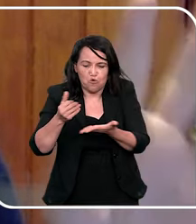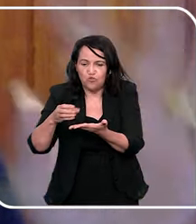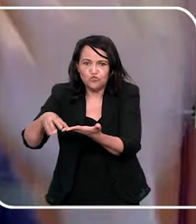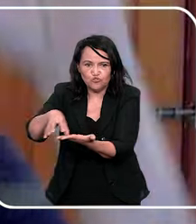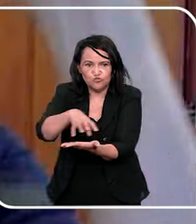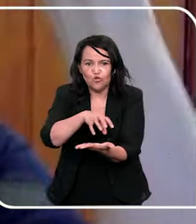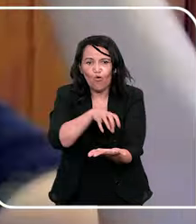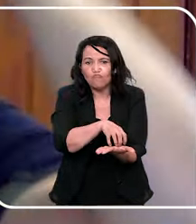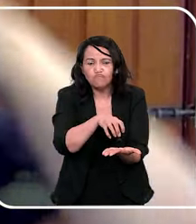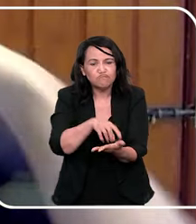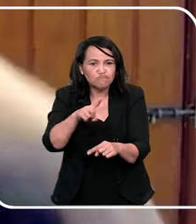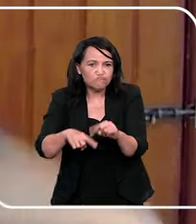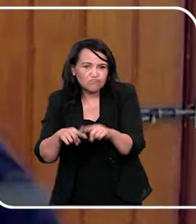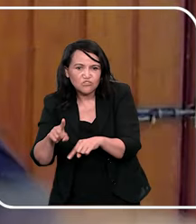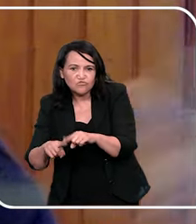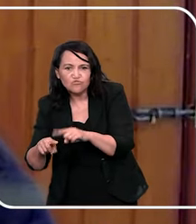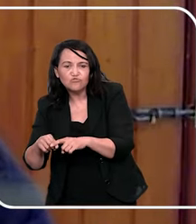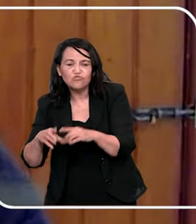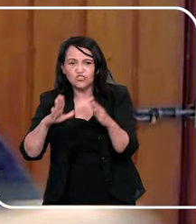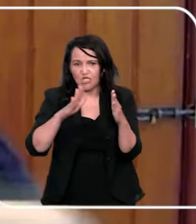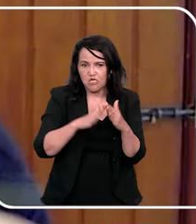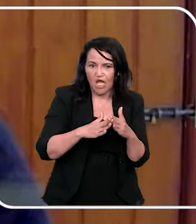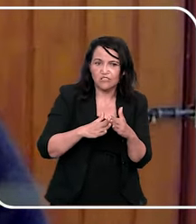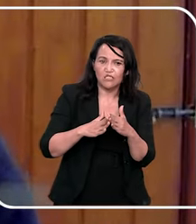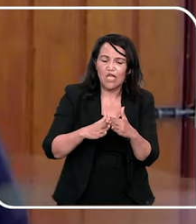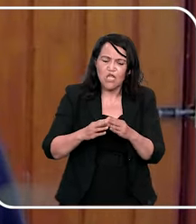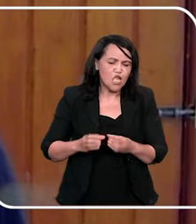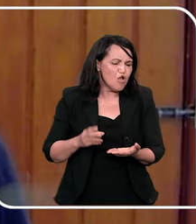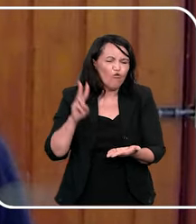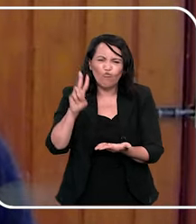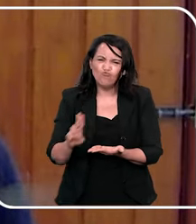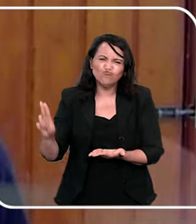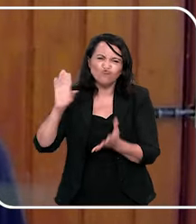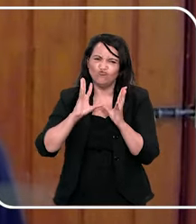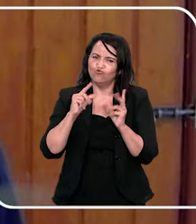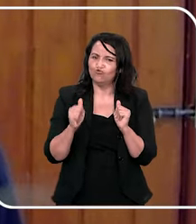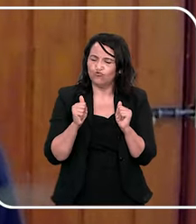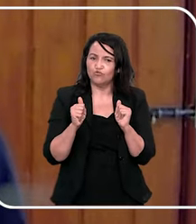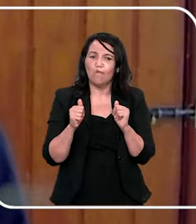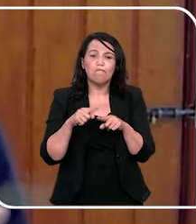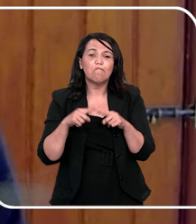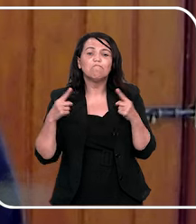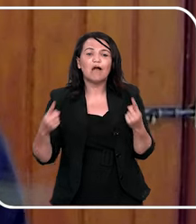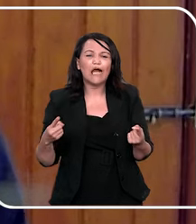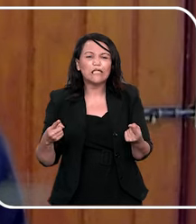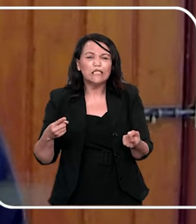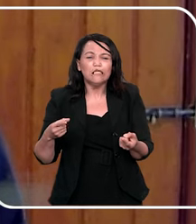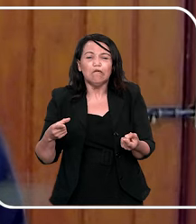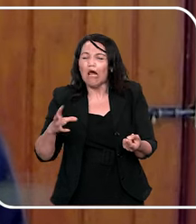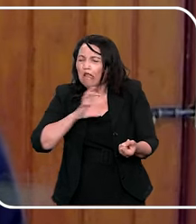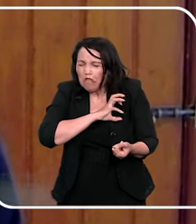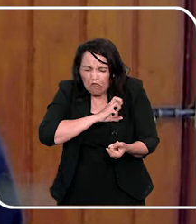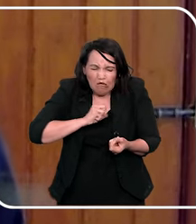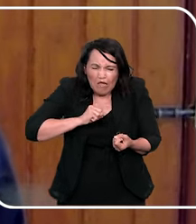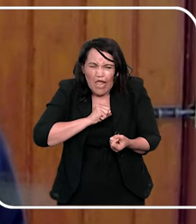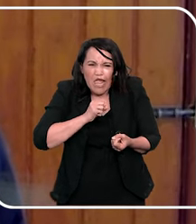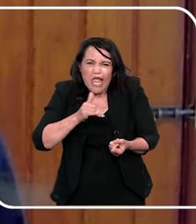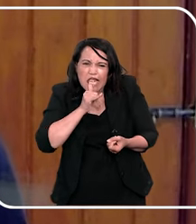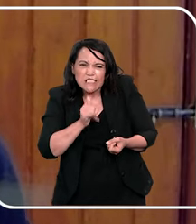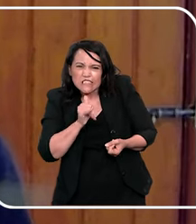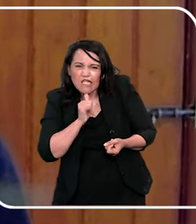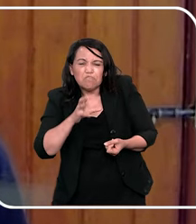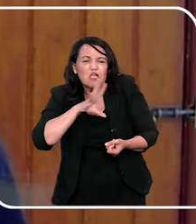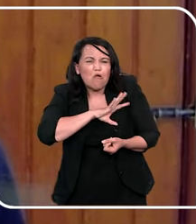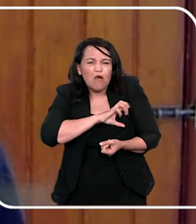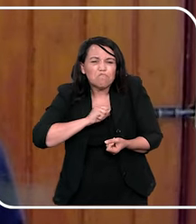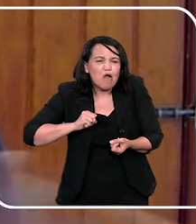Eu não tenho isso, né, gente? Eu uso louça pra todo mundo, de todo jeito. Boto tudo pra jogo. Mas, vamos supor, que é aquela coisa